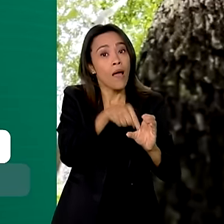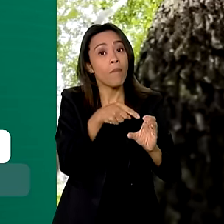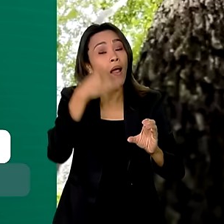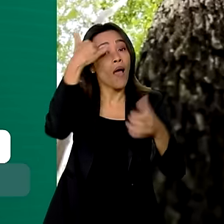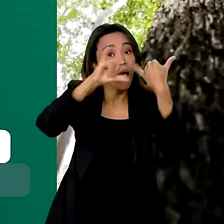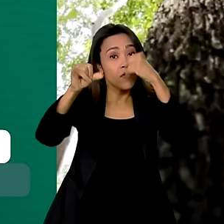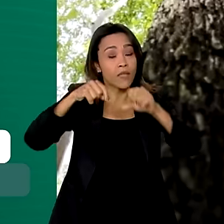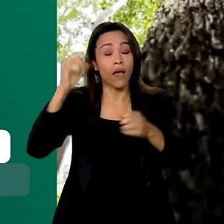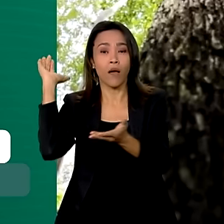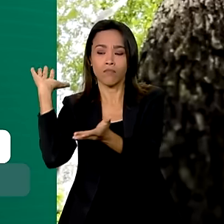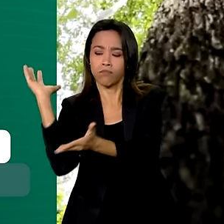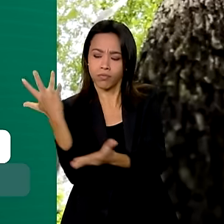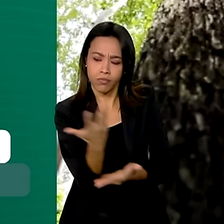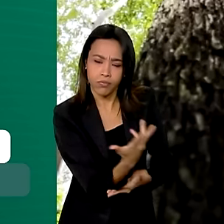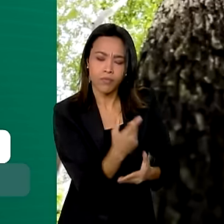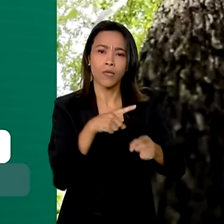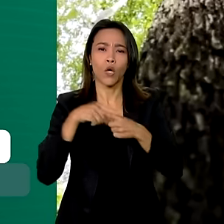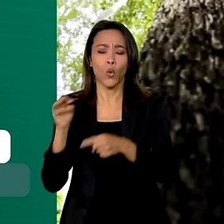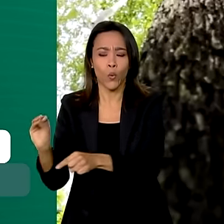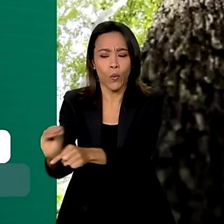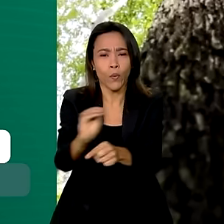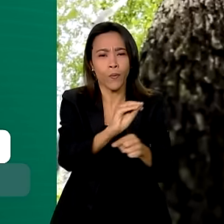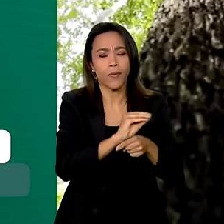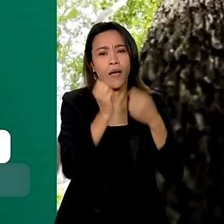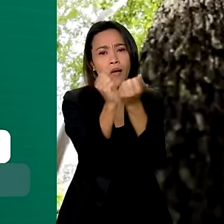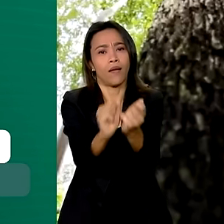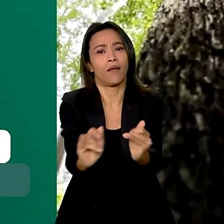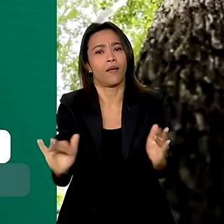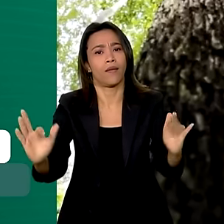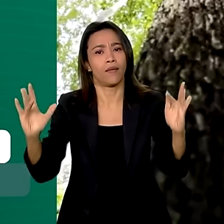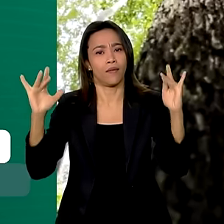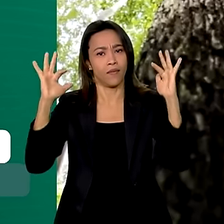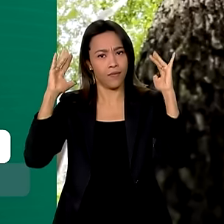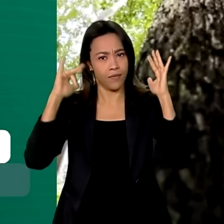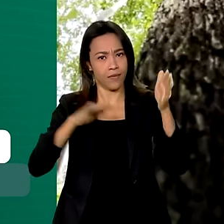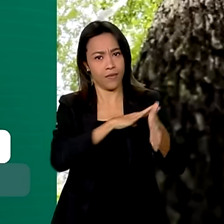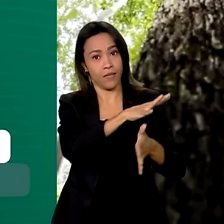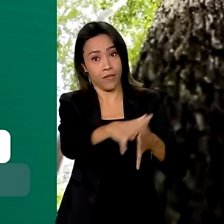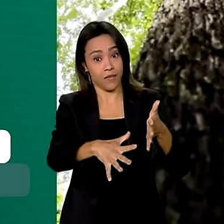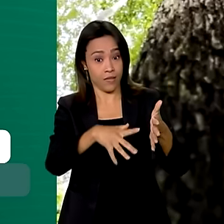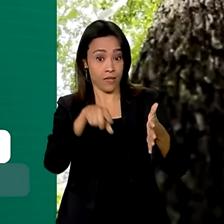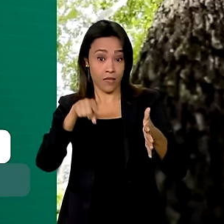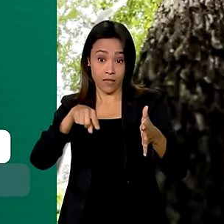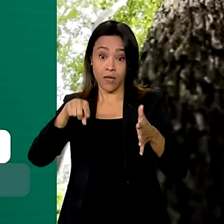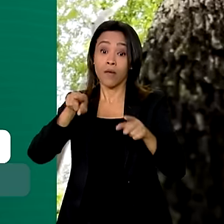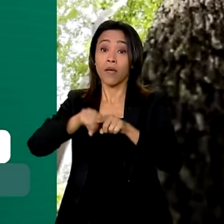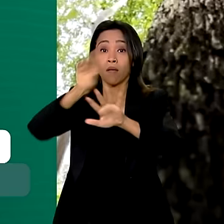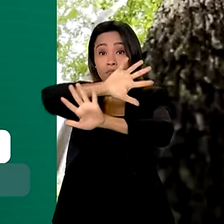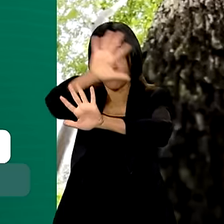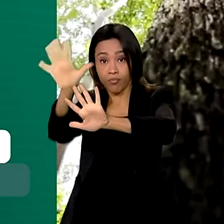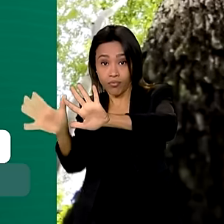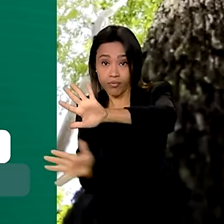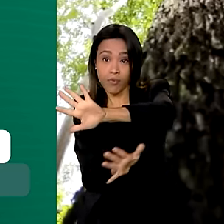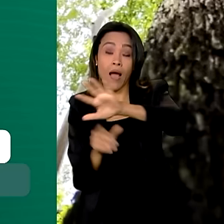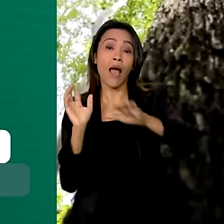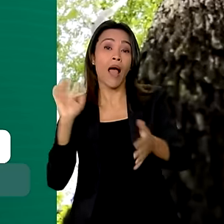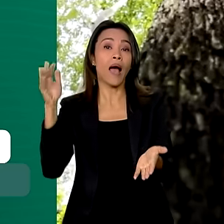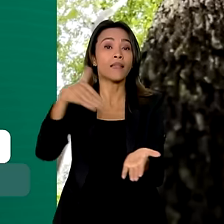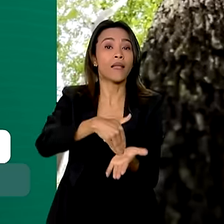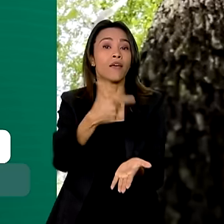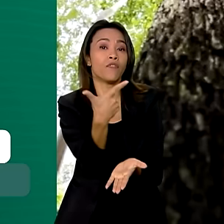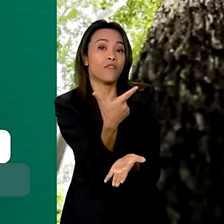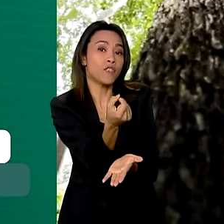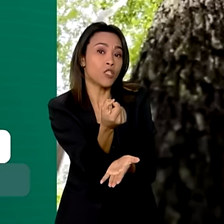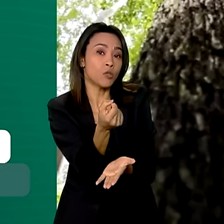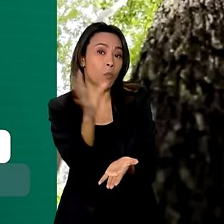ao desmatamento e de conservação e do uso sustentável da Amazônia legal. Até 20% dos recursos podem